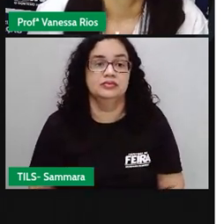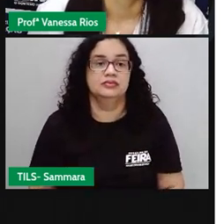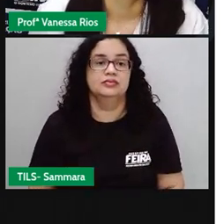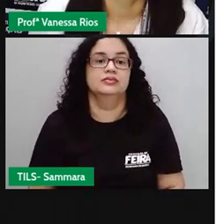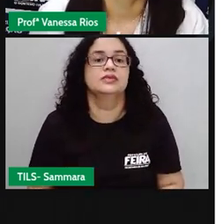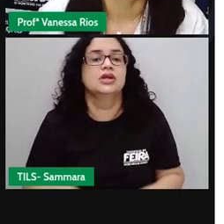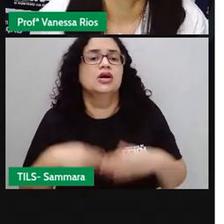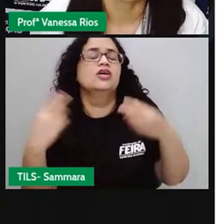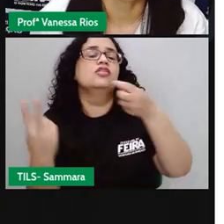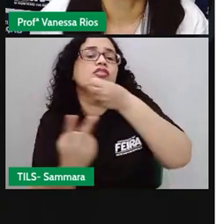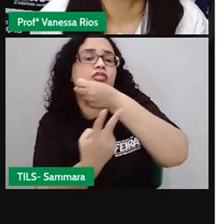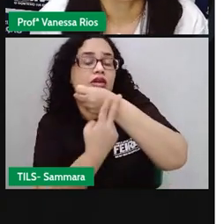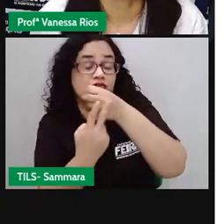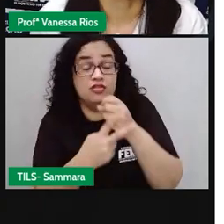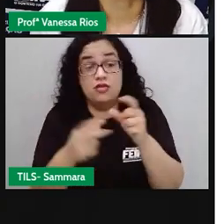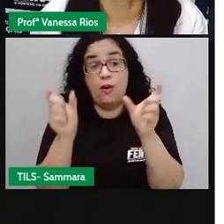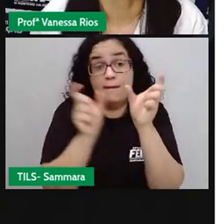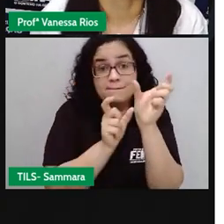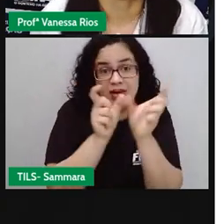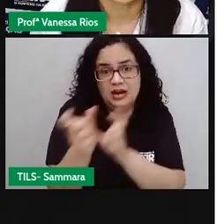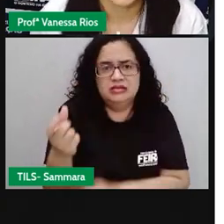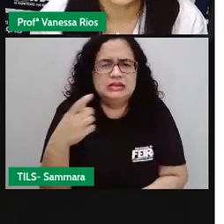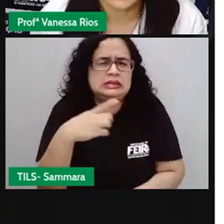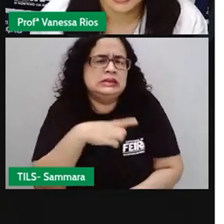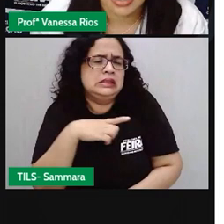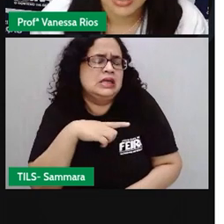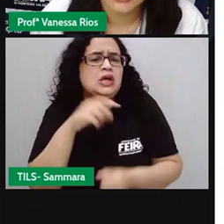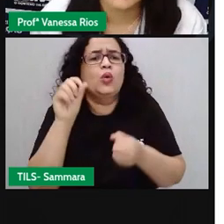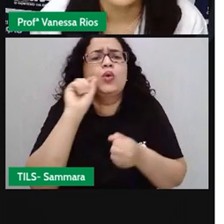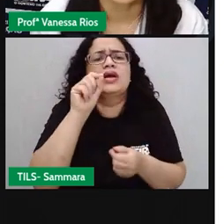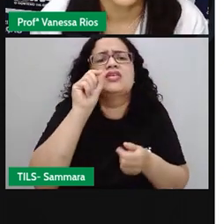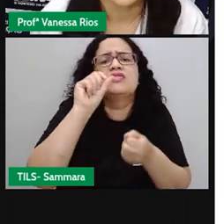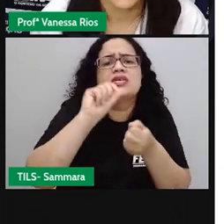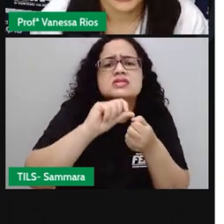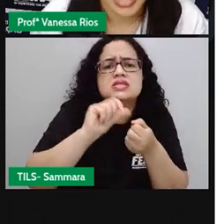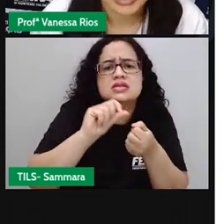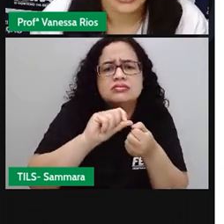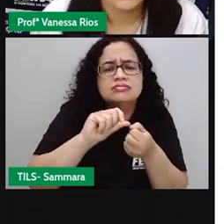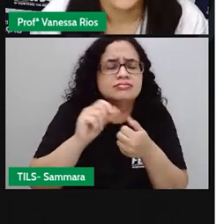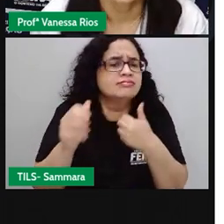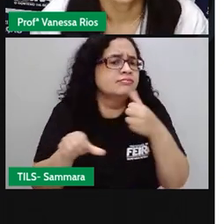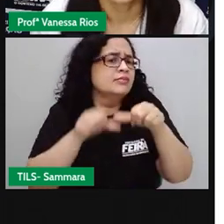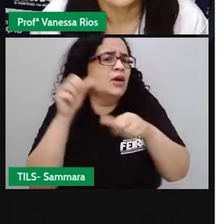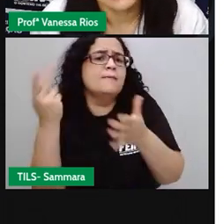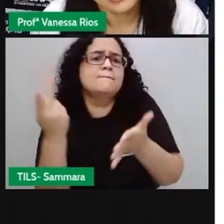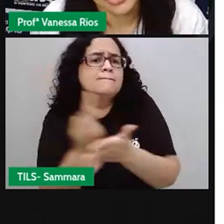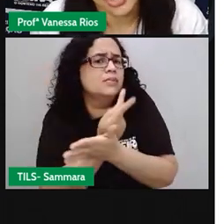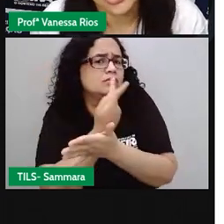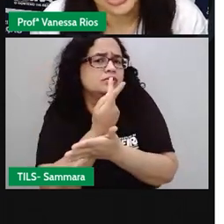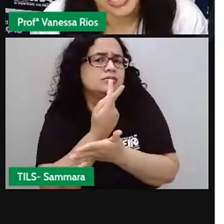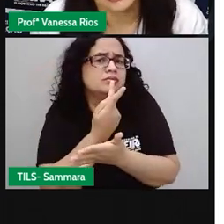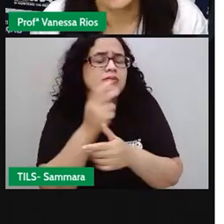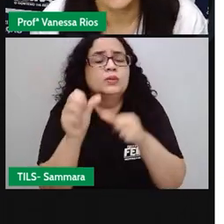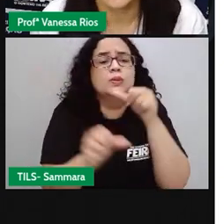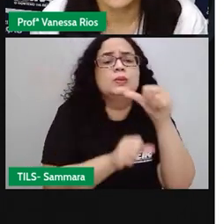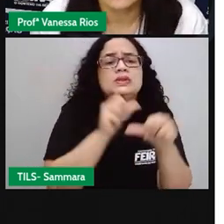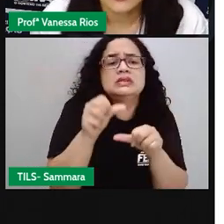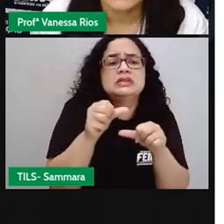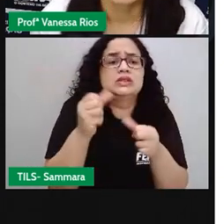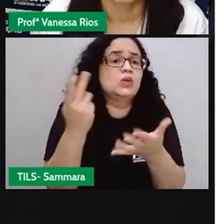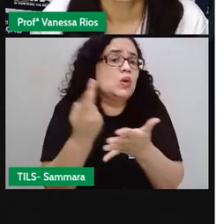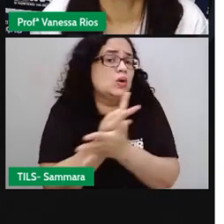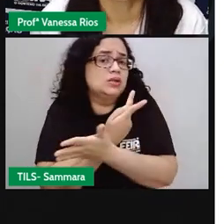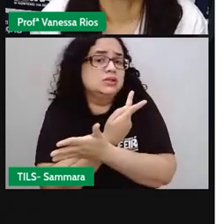Porque verbo é uma palavra que indica ação, estado, mudança de estado